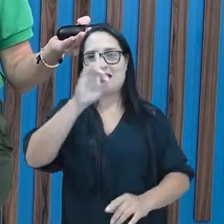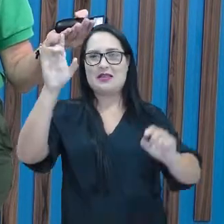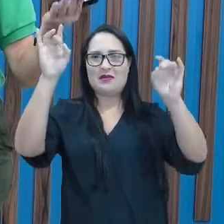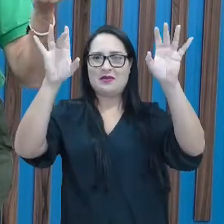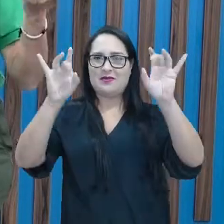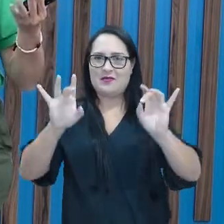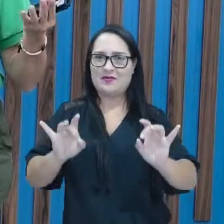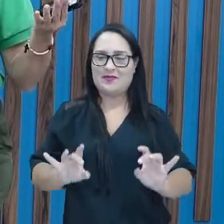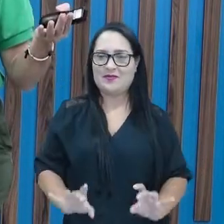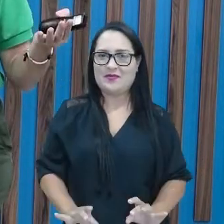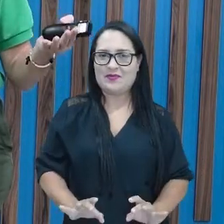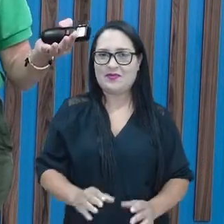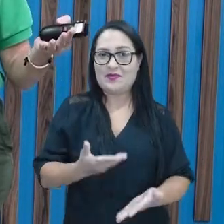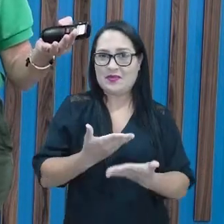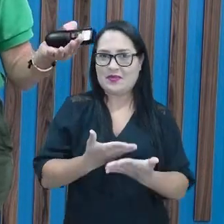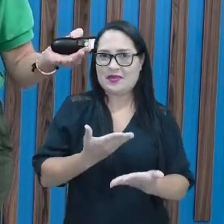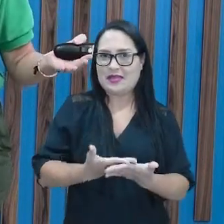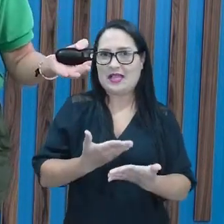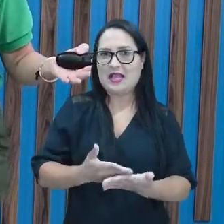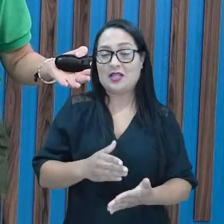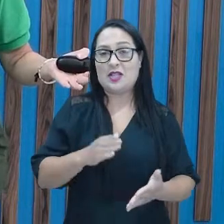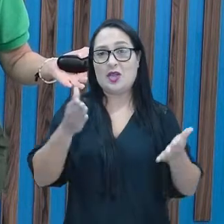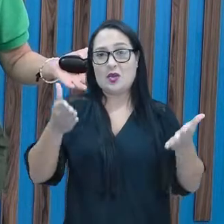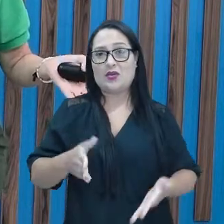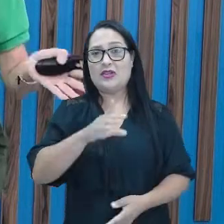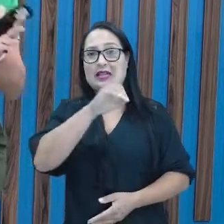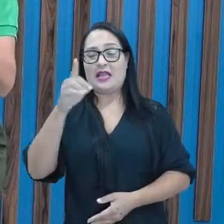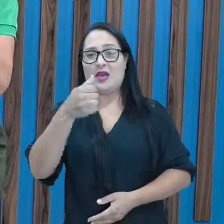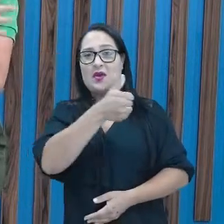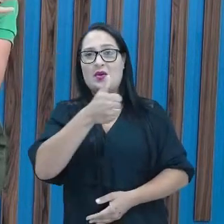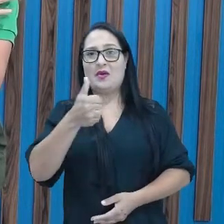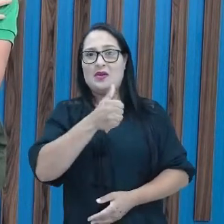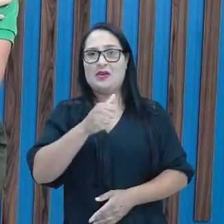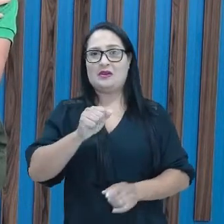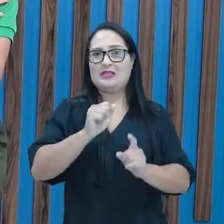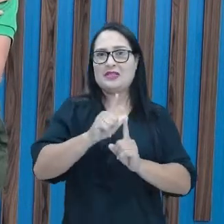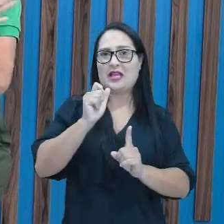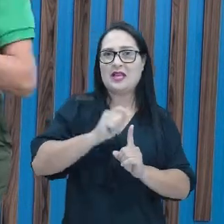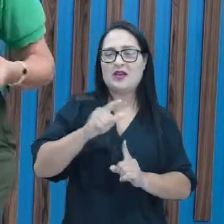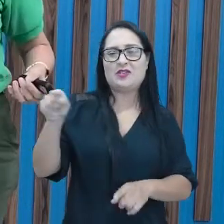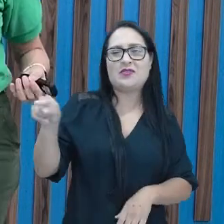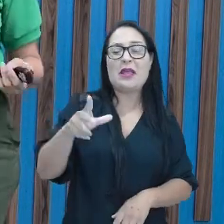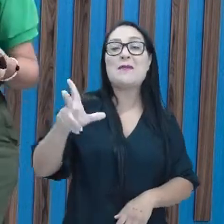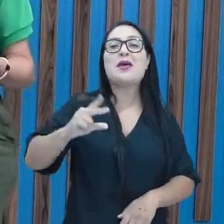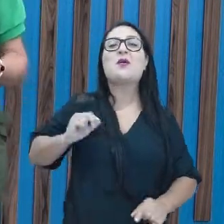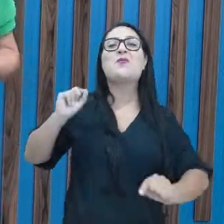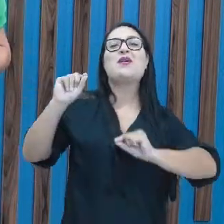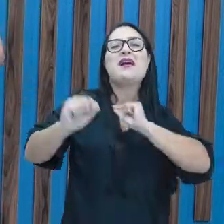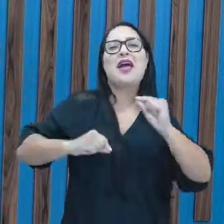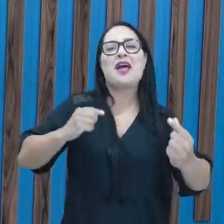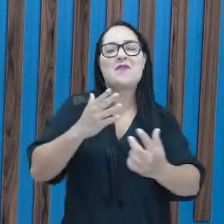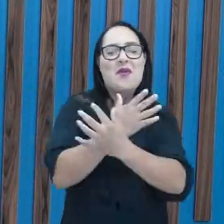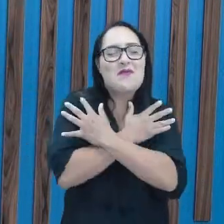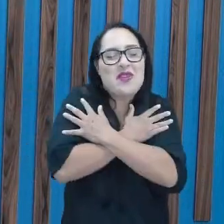estudante! Hoje é dia 11 de agosto, vocês merecem o quê? Merecem um abraço bem forte!